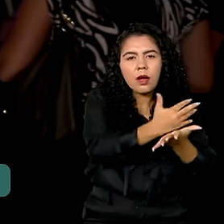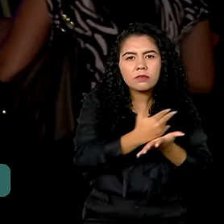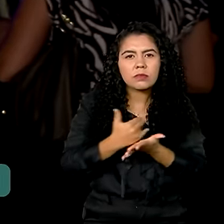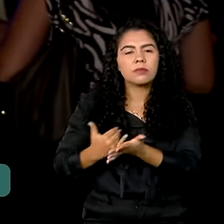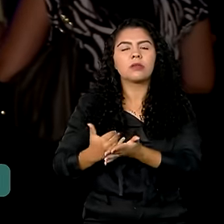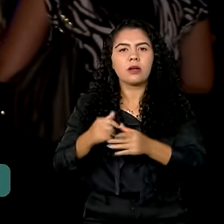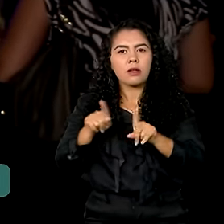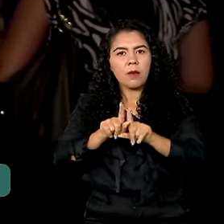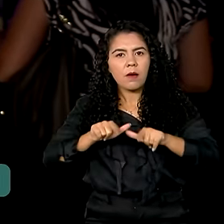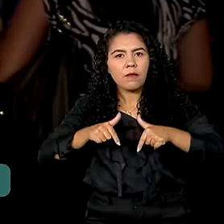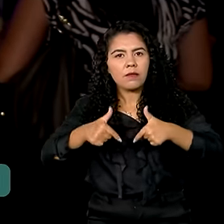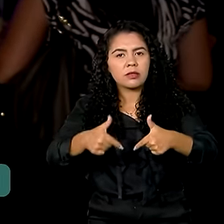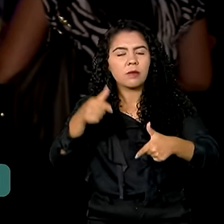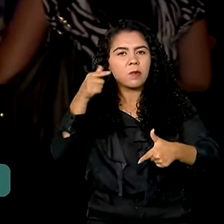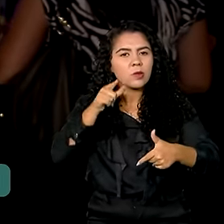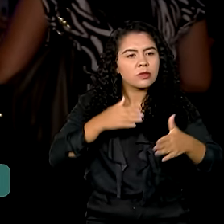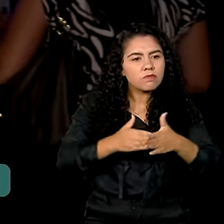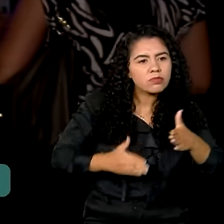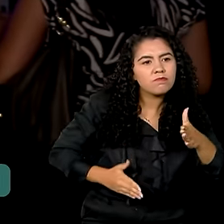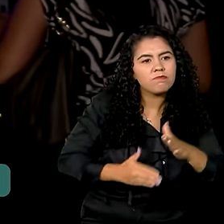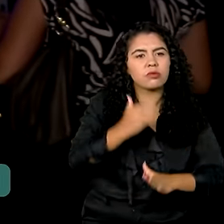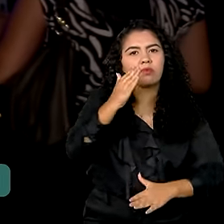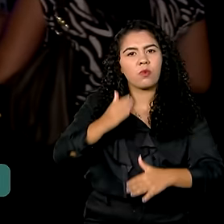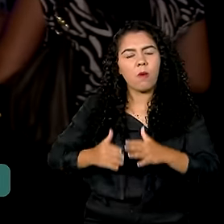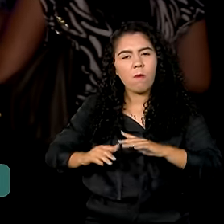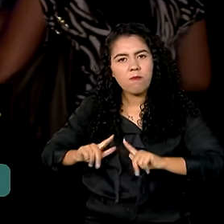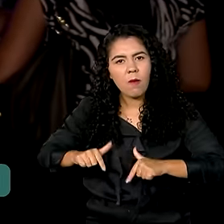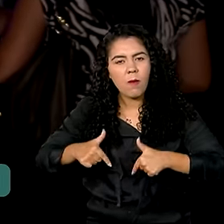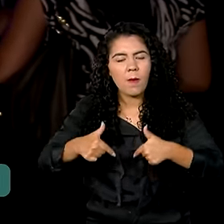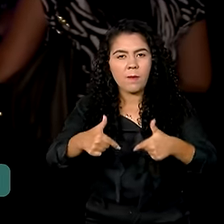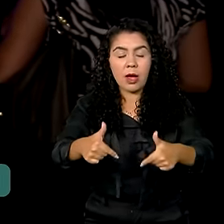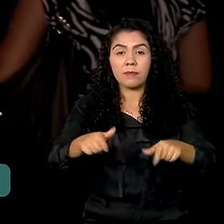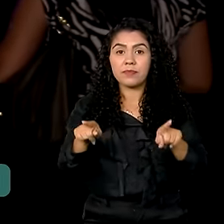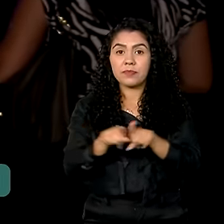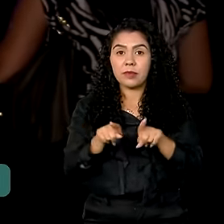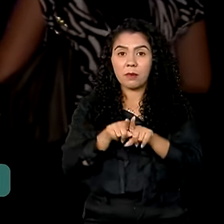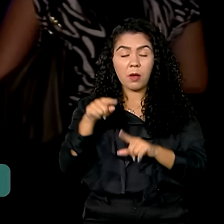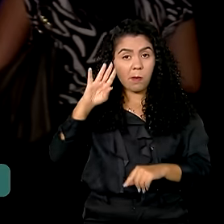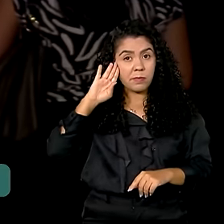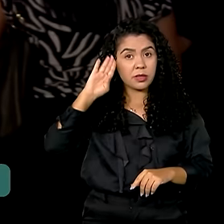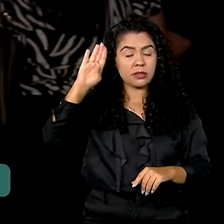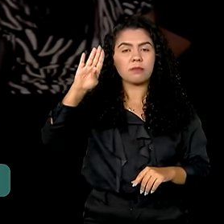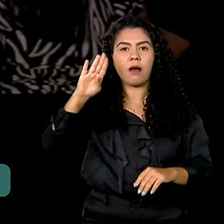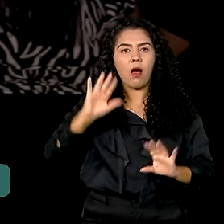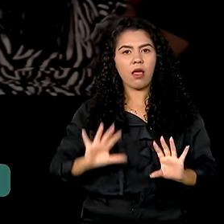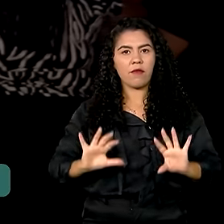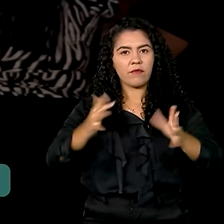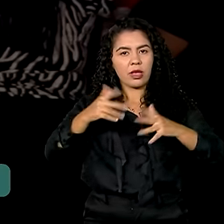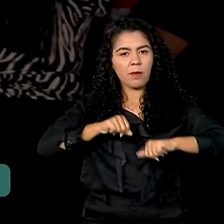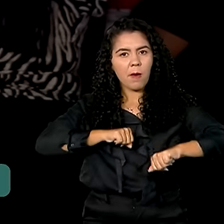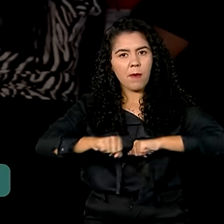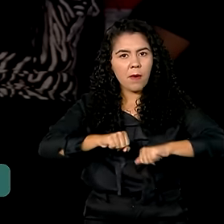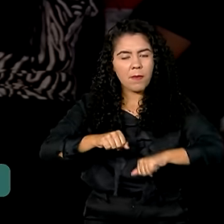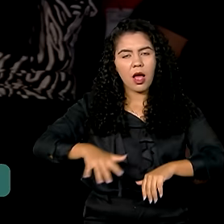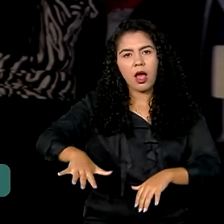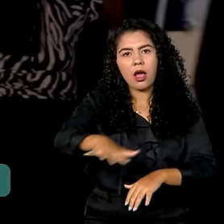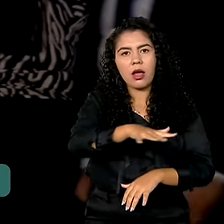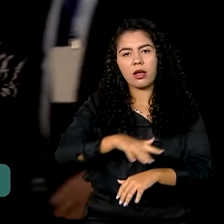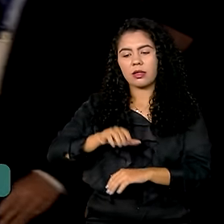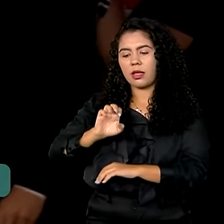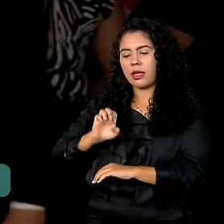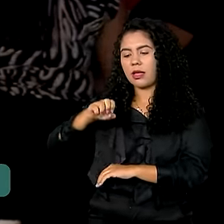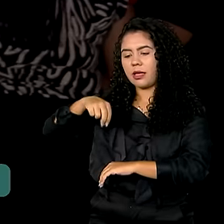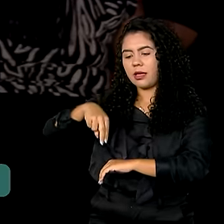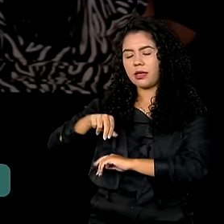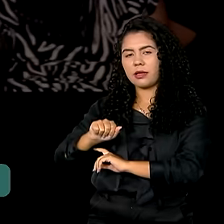entraves à competitividade nacional. Principal evento de mobilização do setor, o ENAI é organizado pela